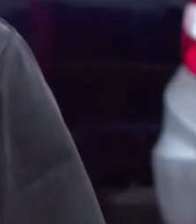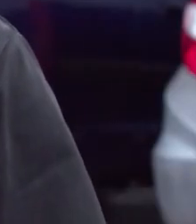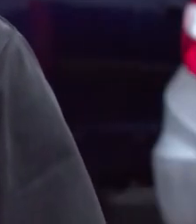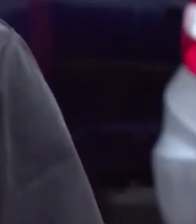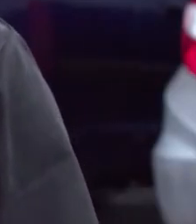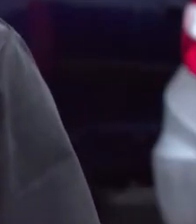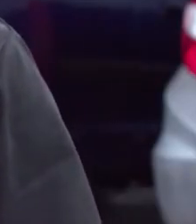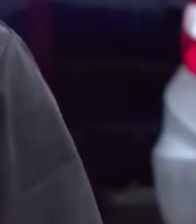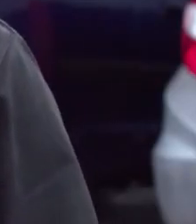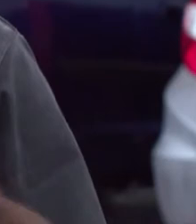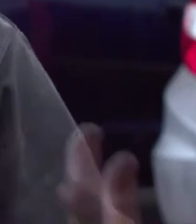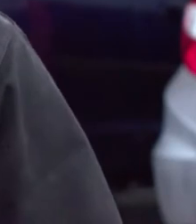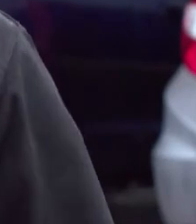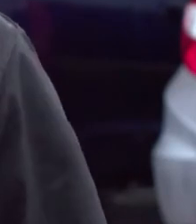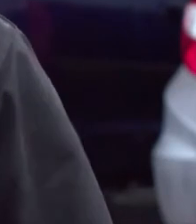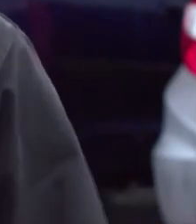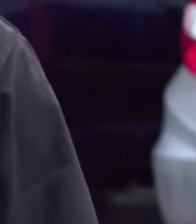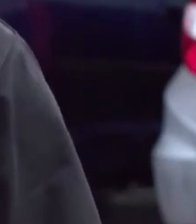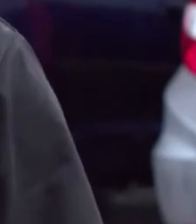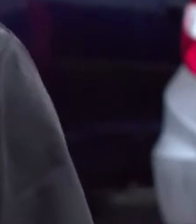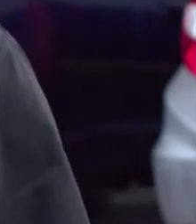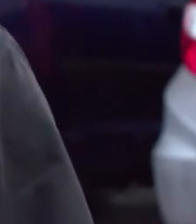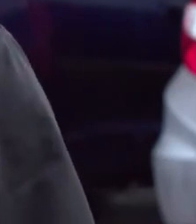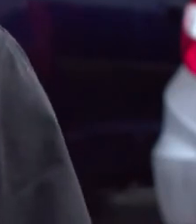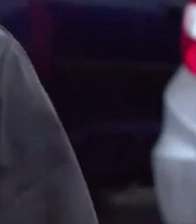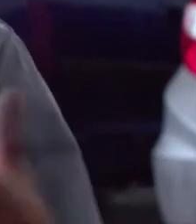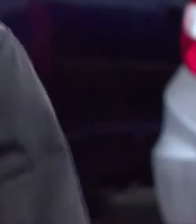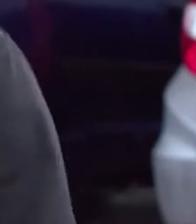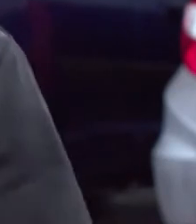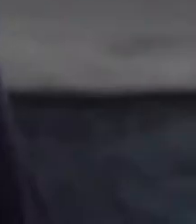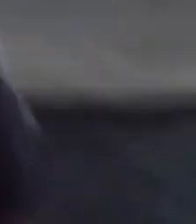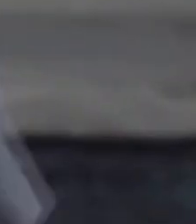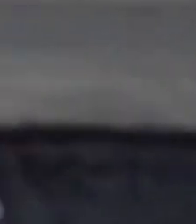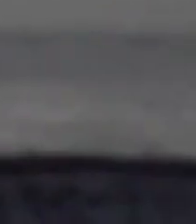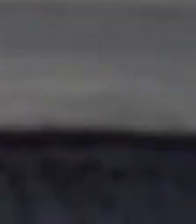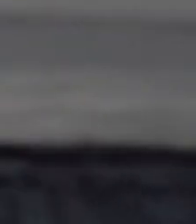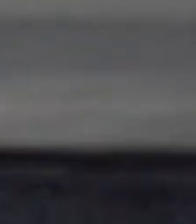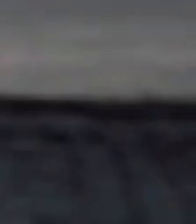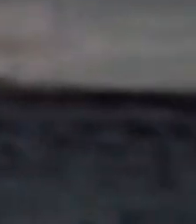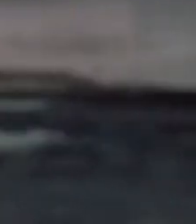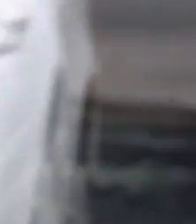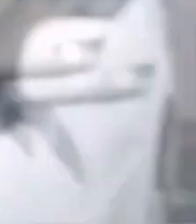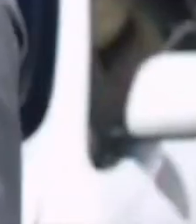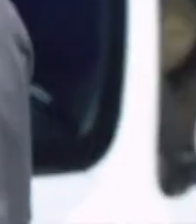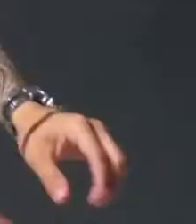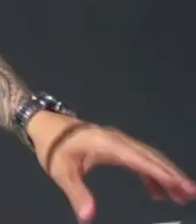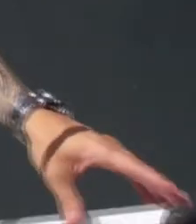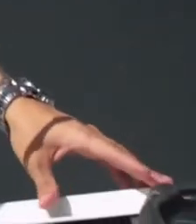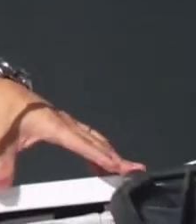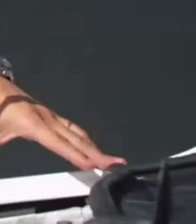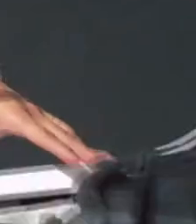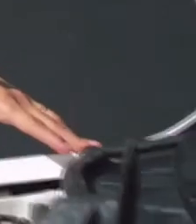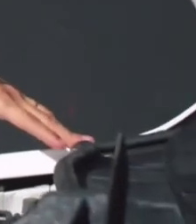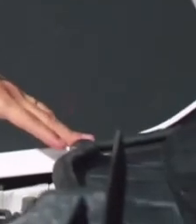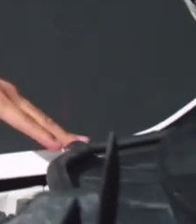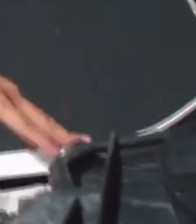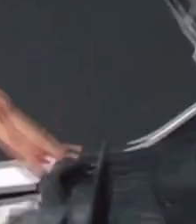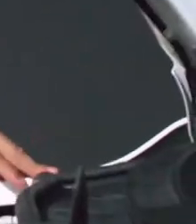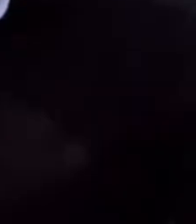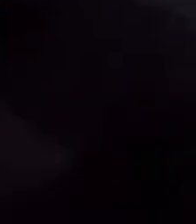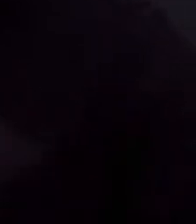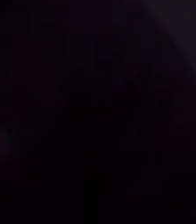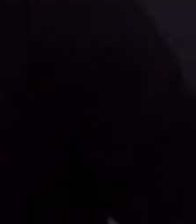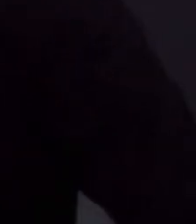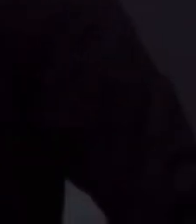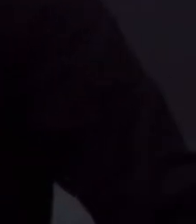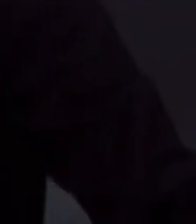e de melhorar foi o que me fez procurar mais conhecimento. Eu acreditei no meu sonho e estou vendo ele se